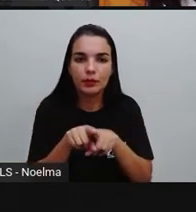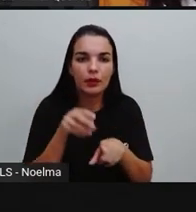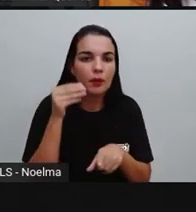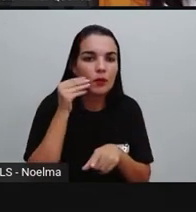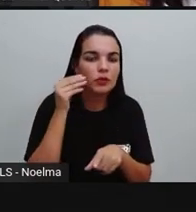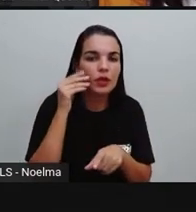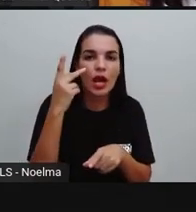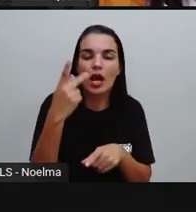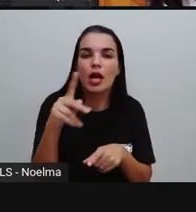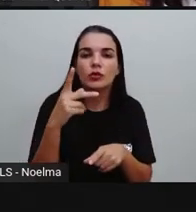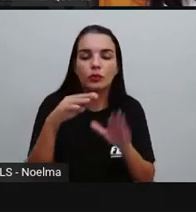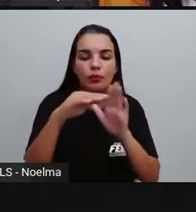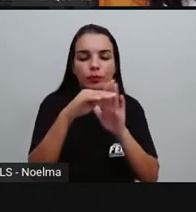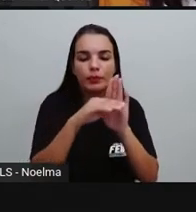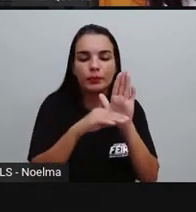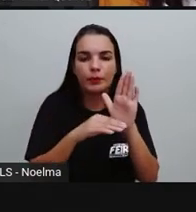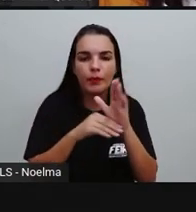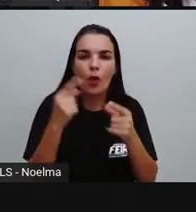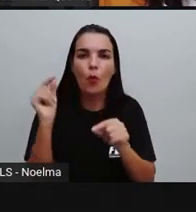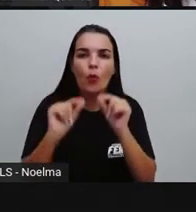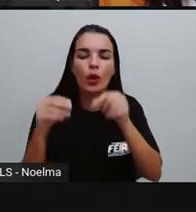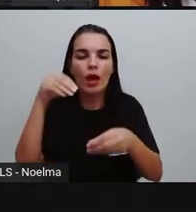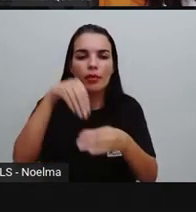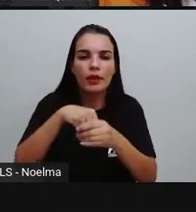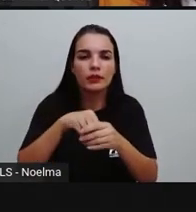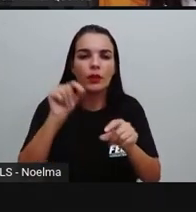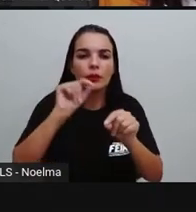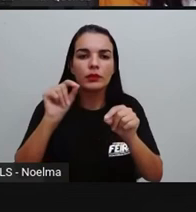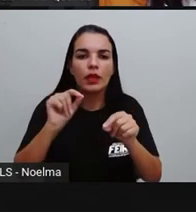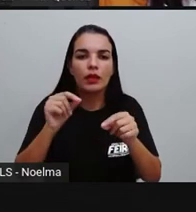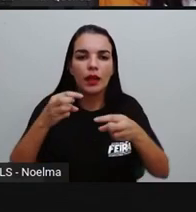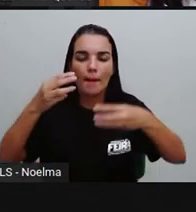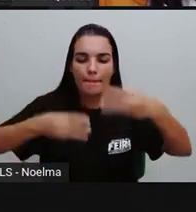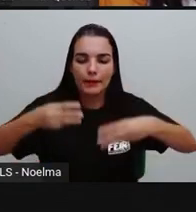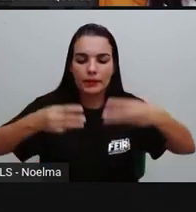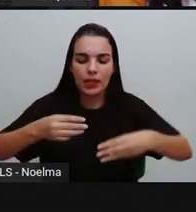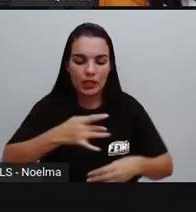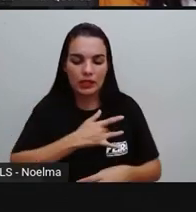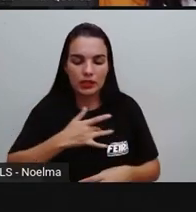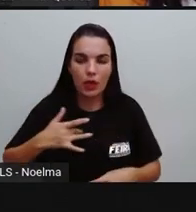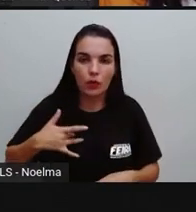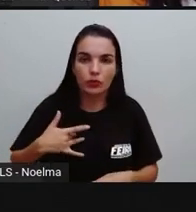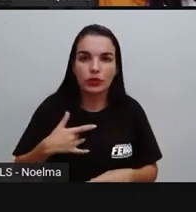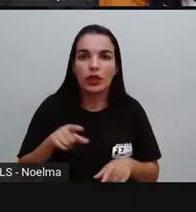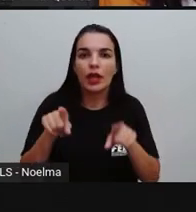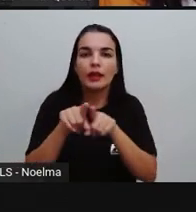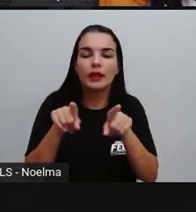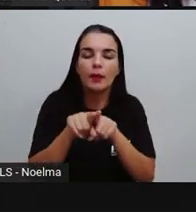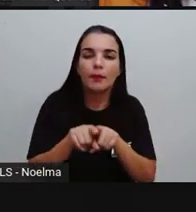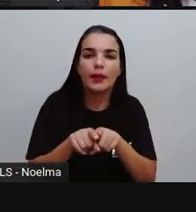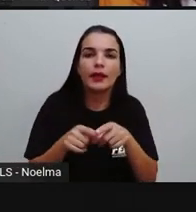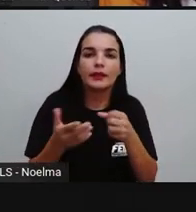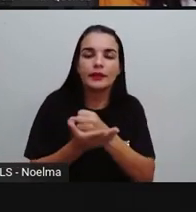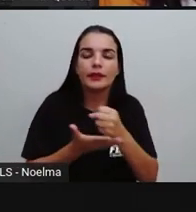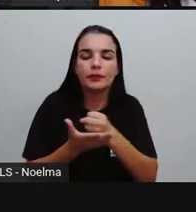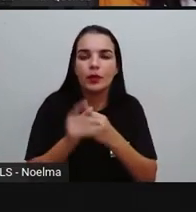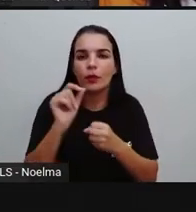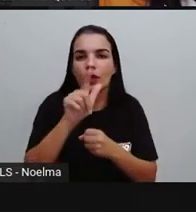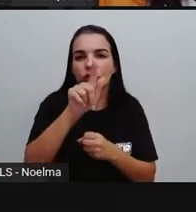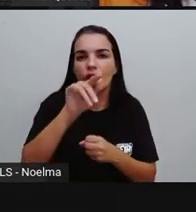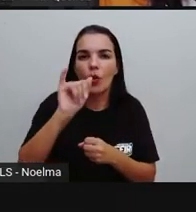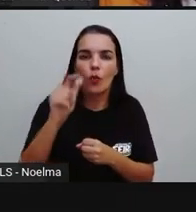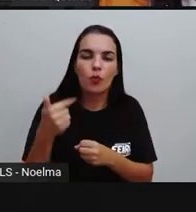a sua composição. Isso aí foi retirado do Ministério da Saúde, né, a fonte, IG1,